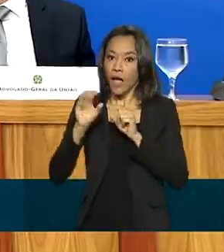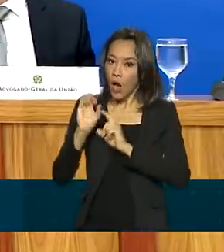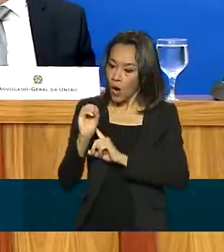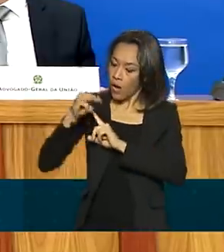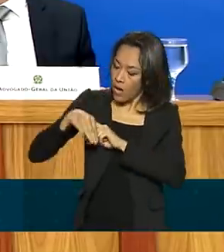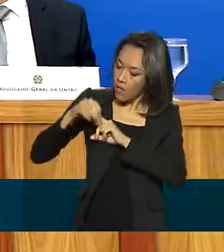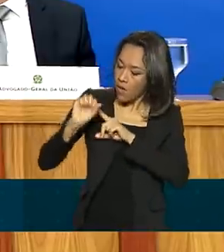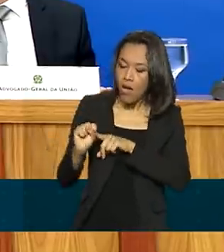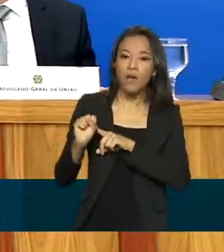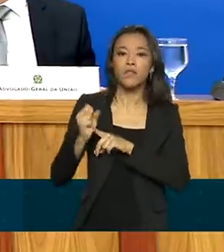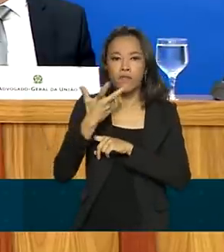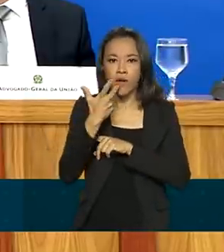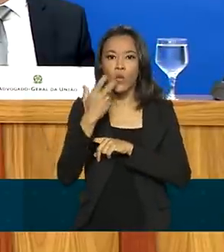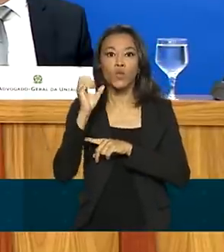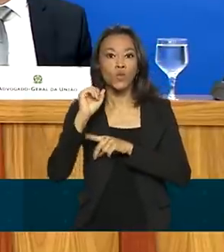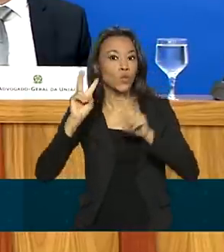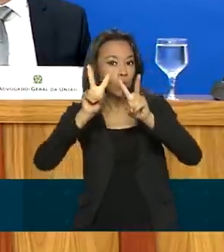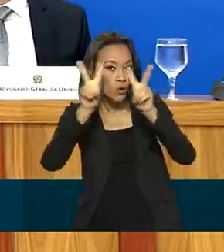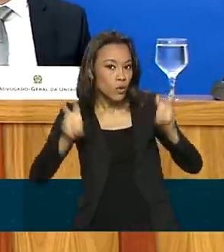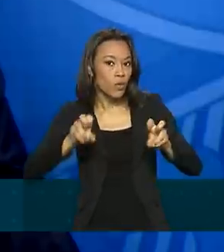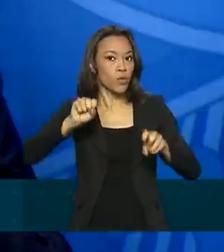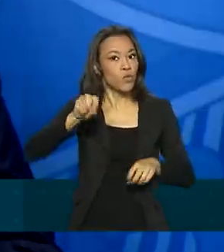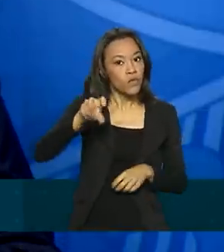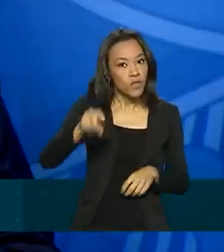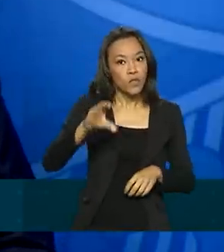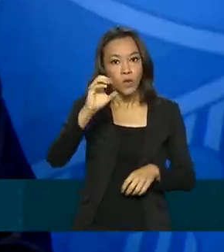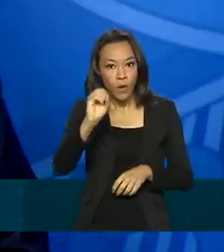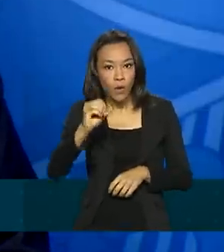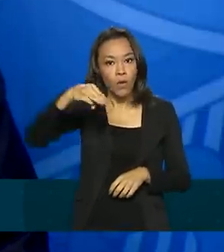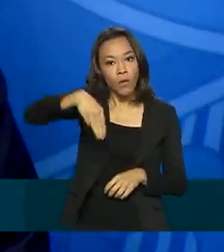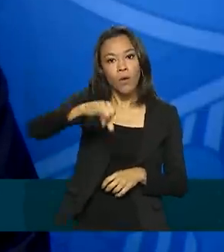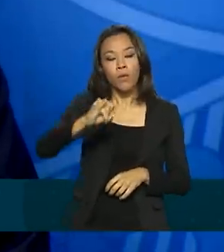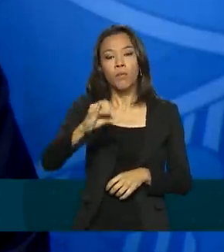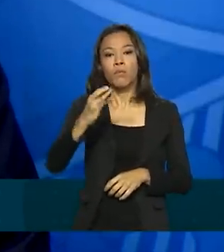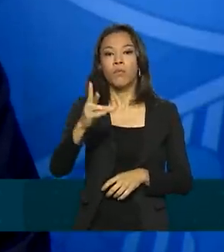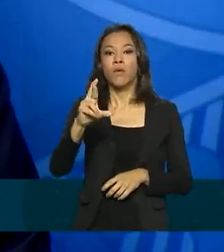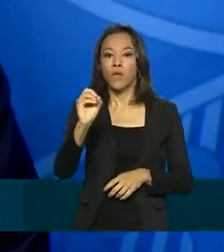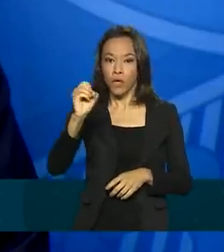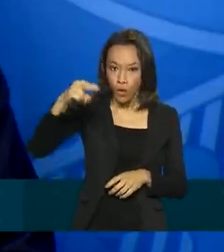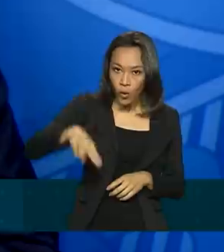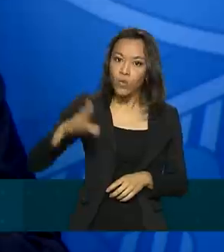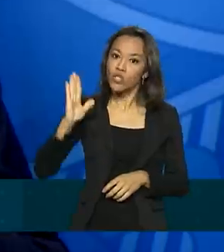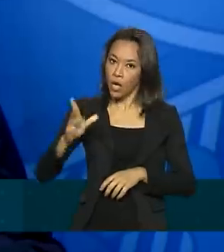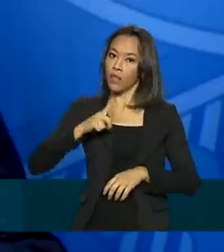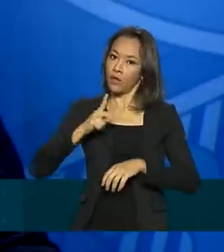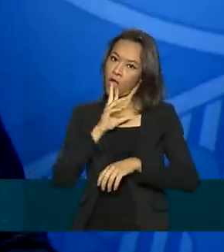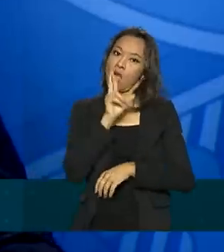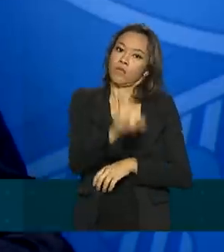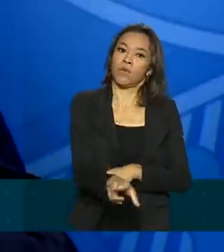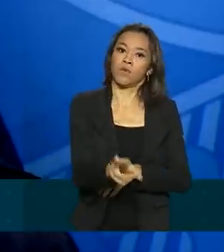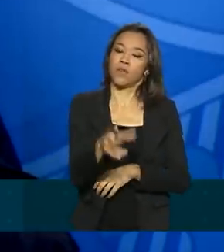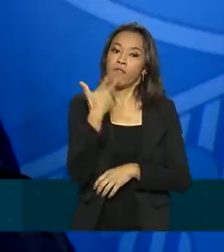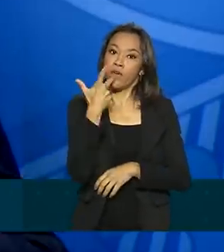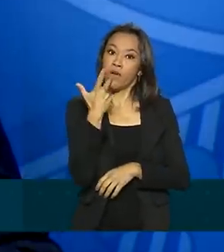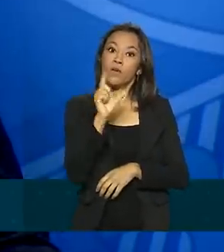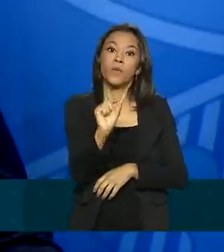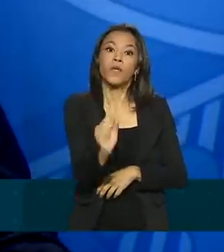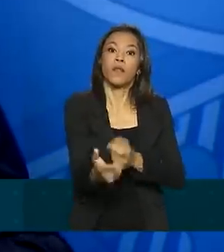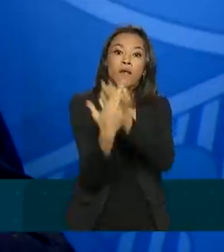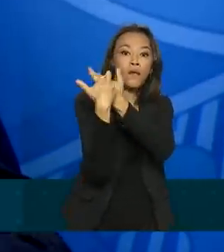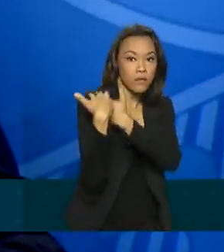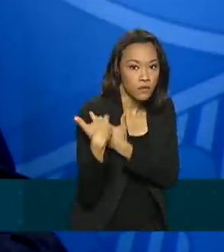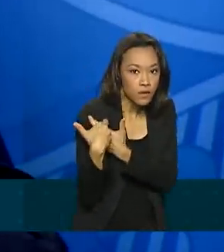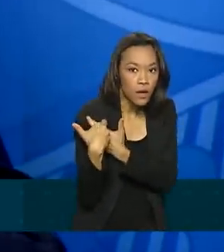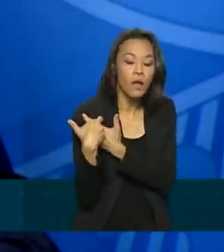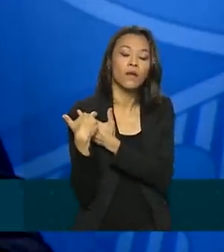a respeito da variante Ômicron, já se pronunciou a esse respeito dizendo da responsabilidade que se deveria ter